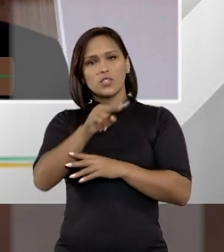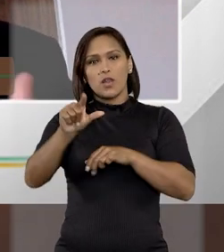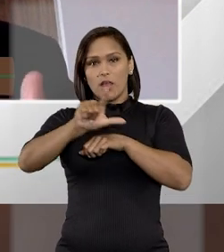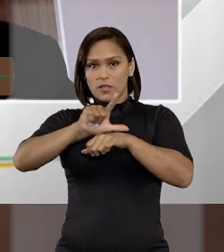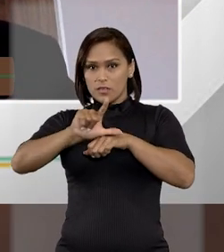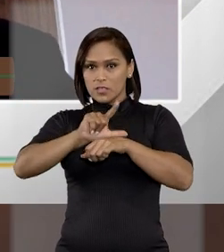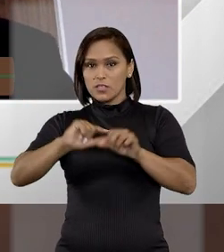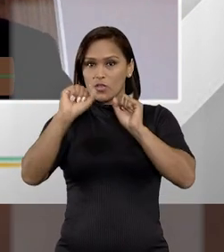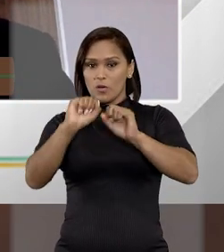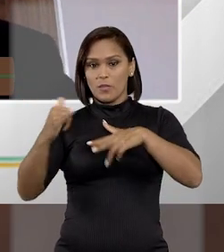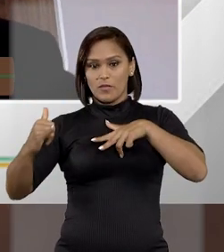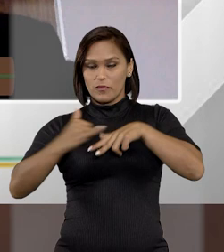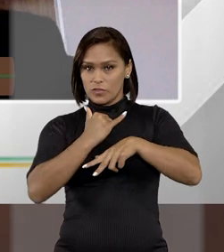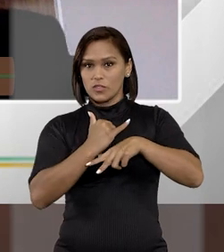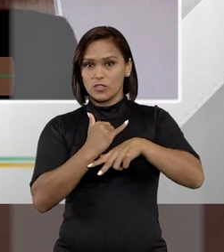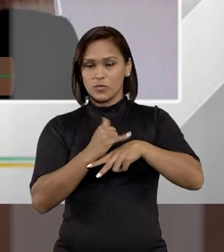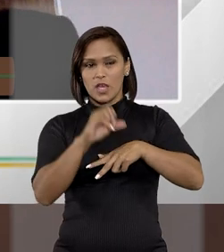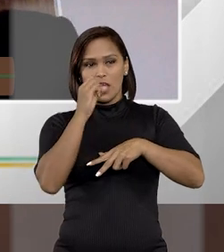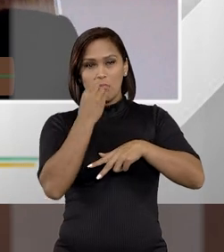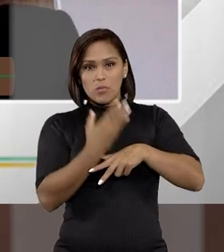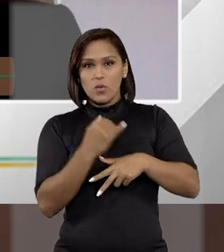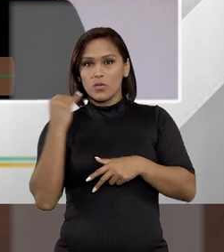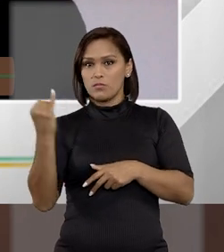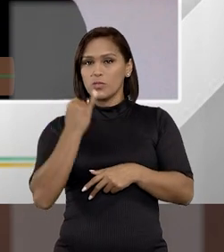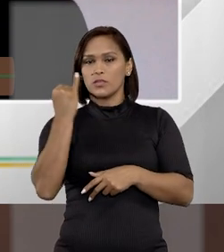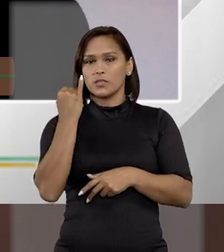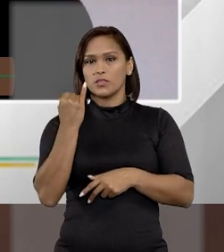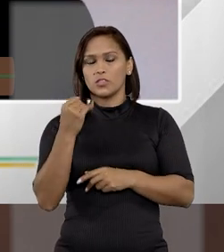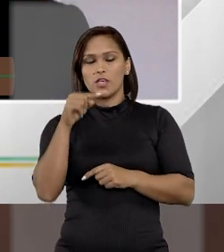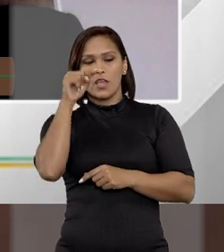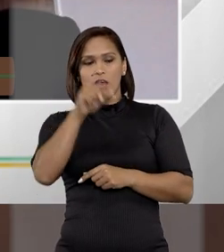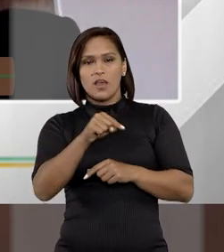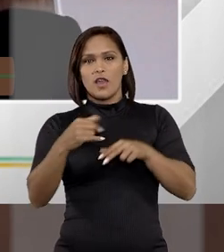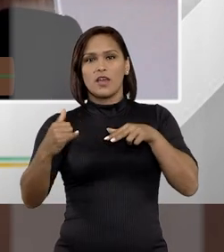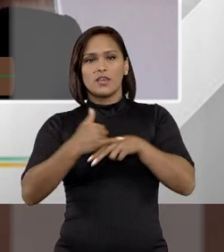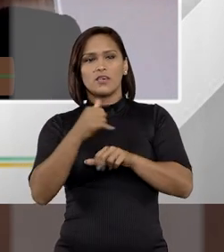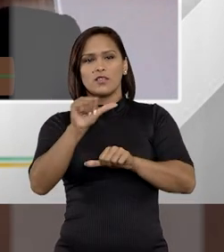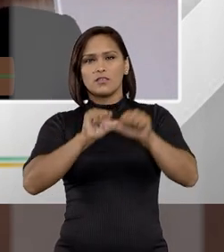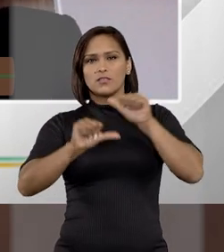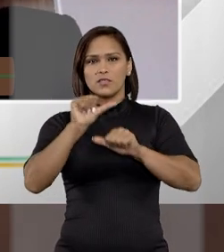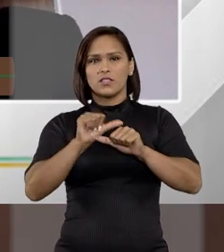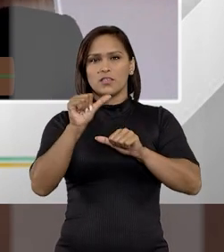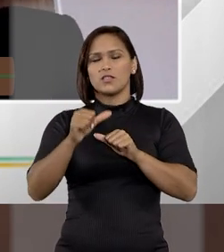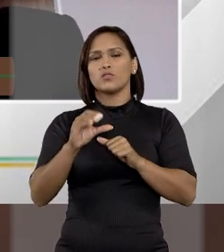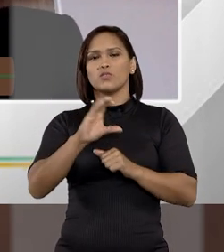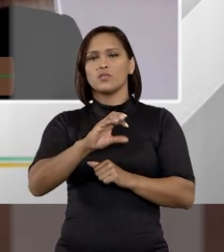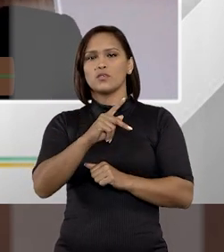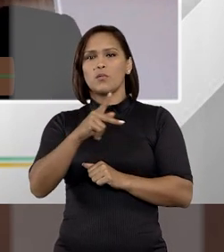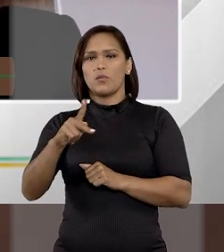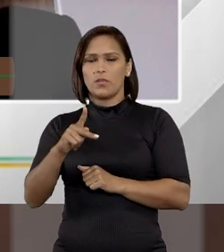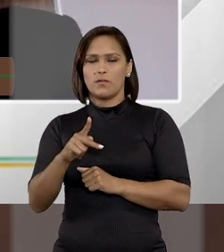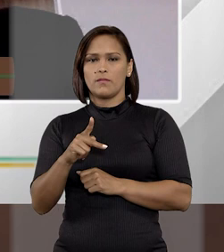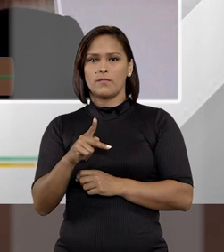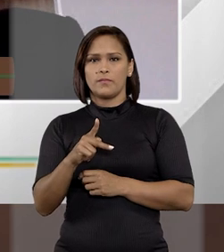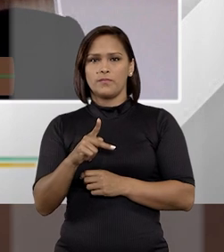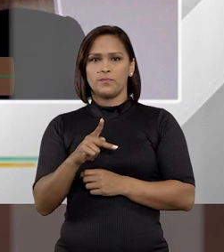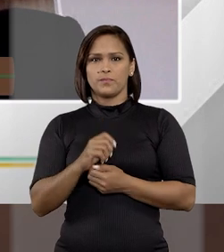do legislador para a vítima, ele é de suma importância. aqui na alteração do CPP,